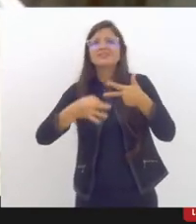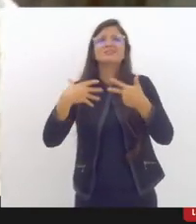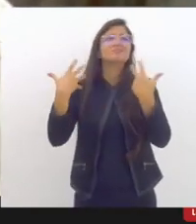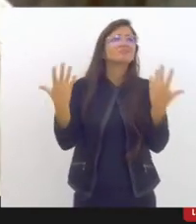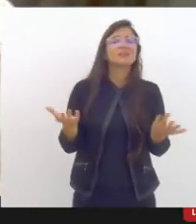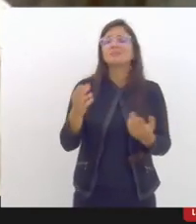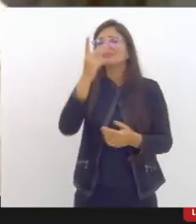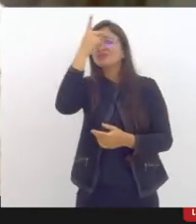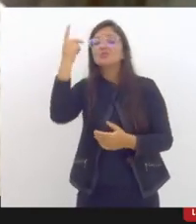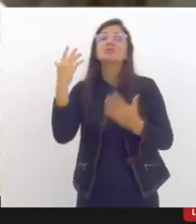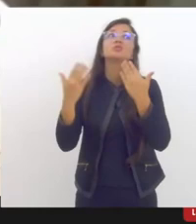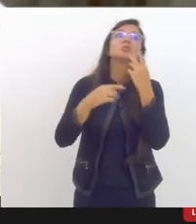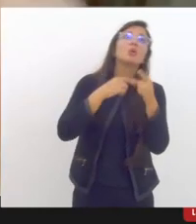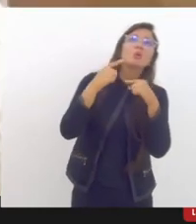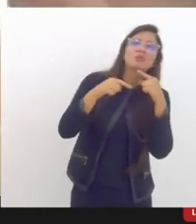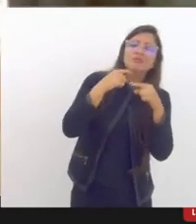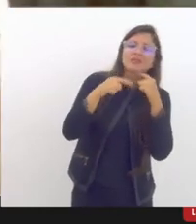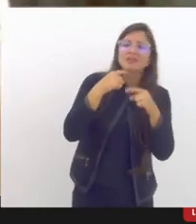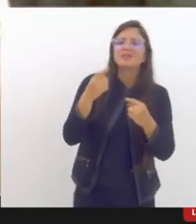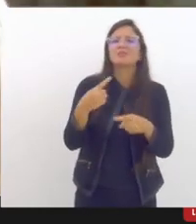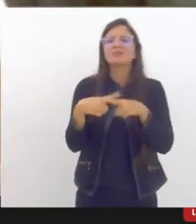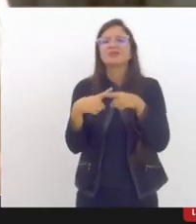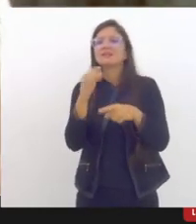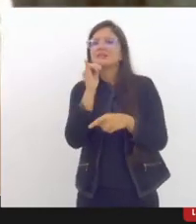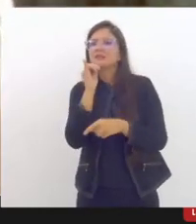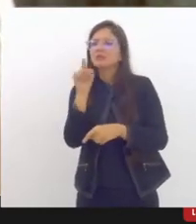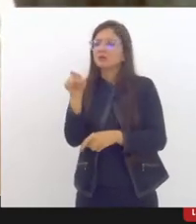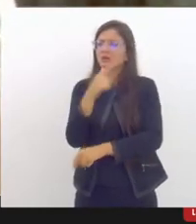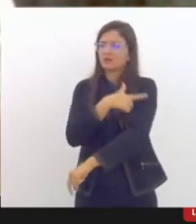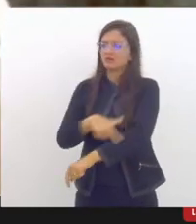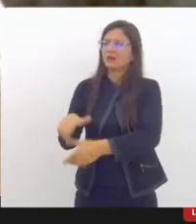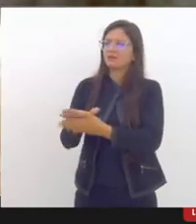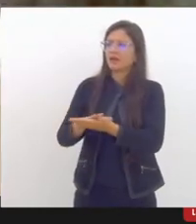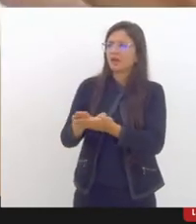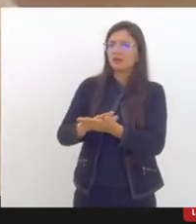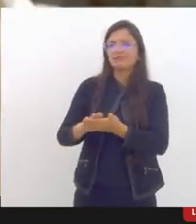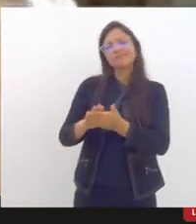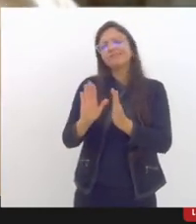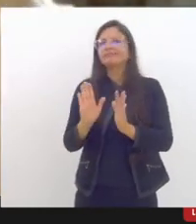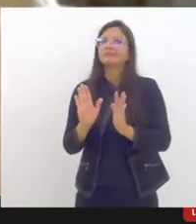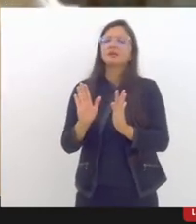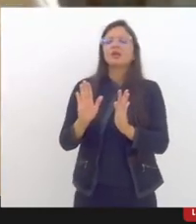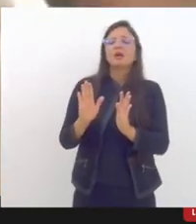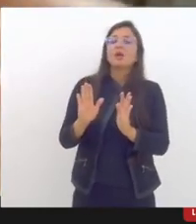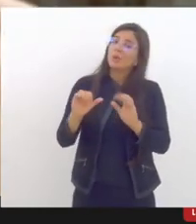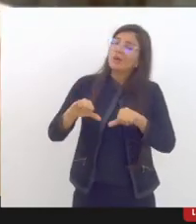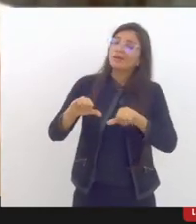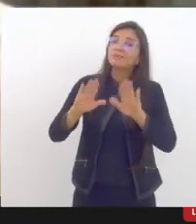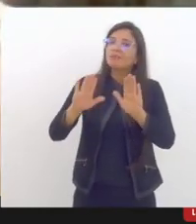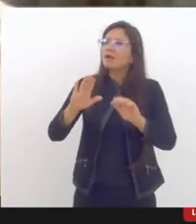de indisciplina escolar e virava uma questão mais grave que resvalava